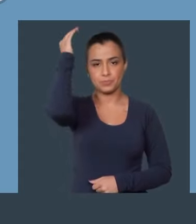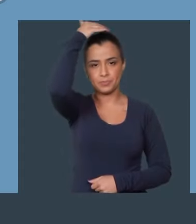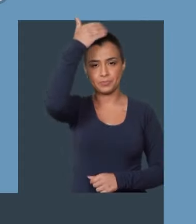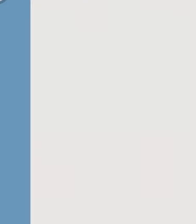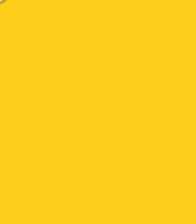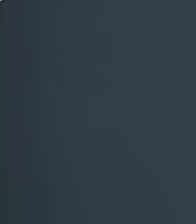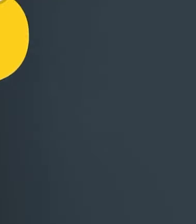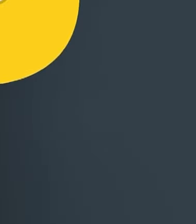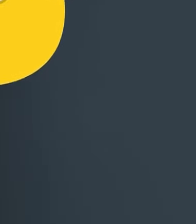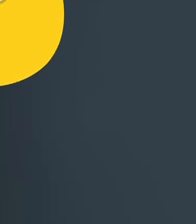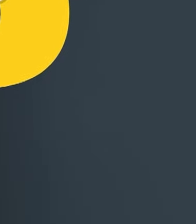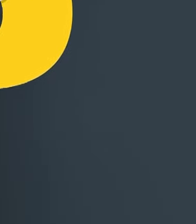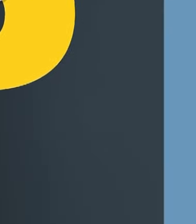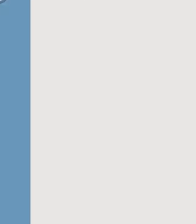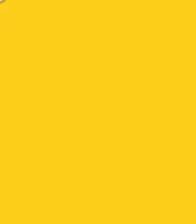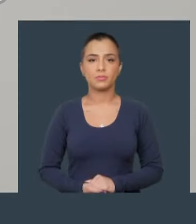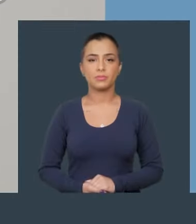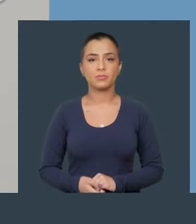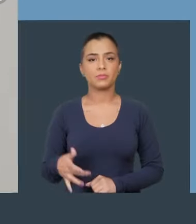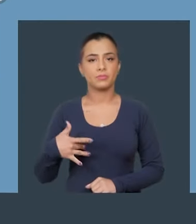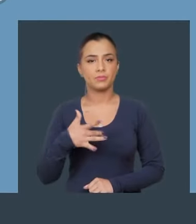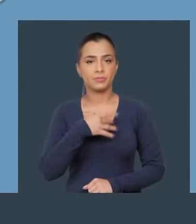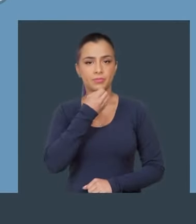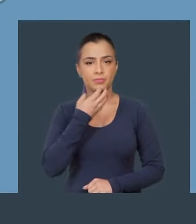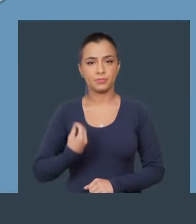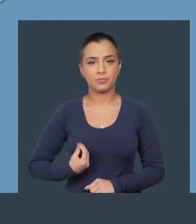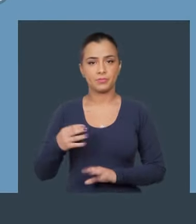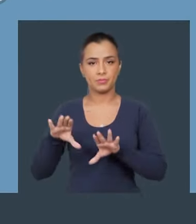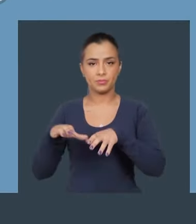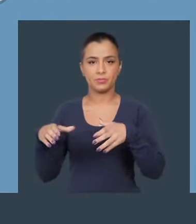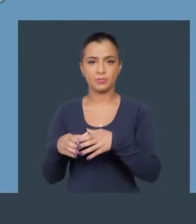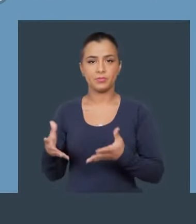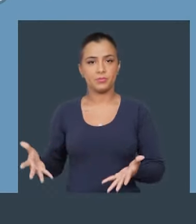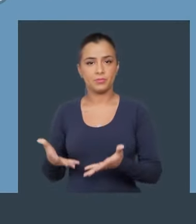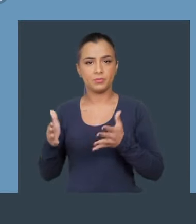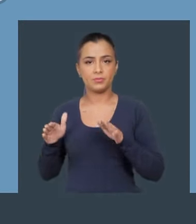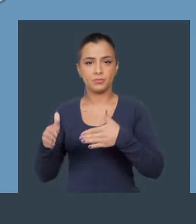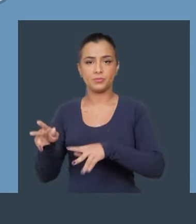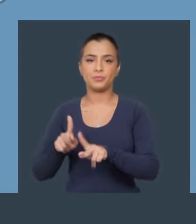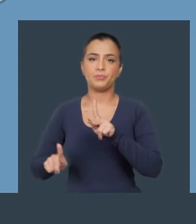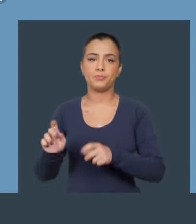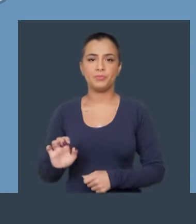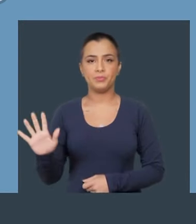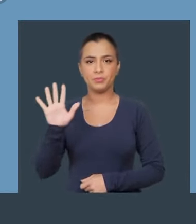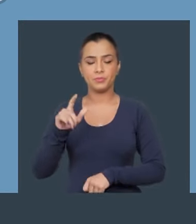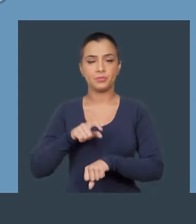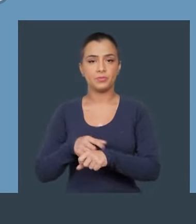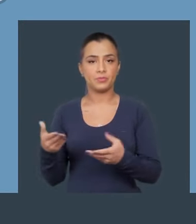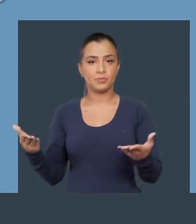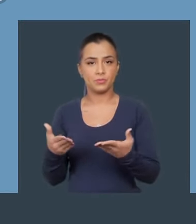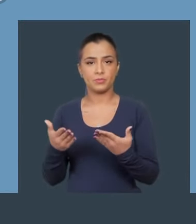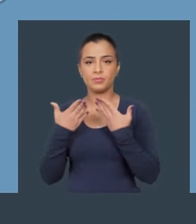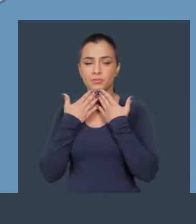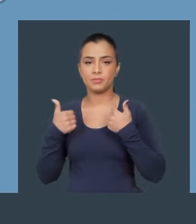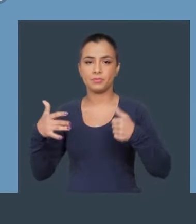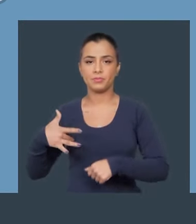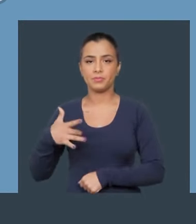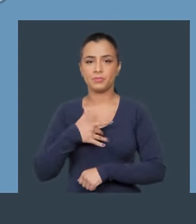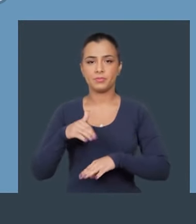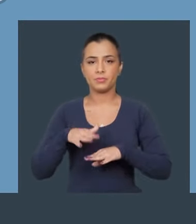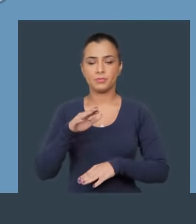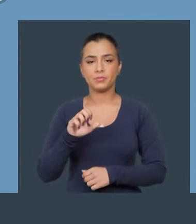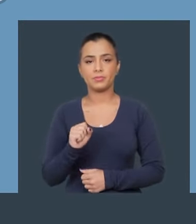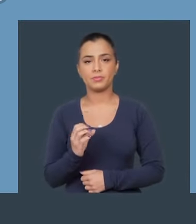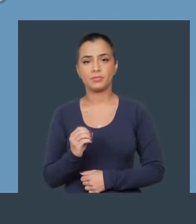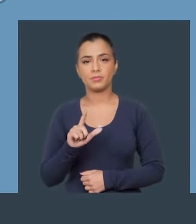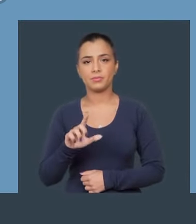1, com da Atena prefeito. Saúde e bem-estar para a comunidade com campanhas pensadas para o povo nas periferias. É hora de